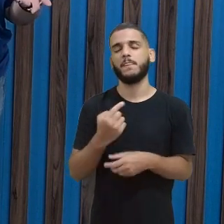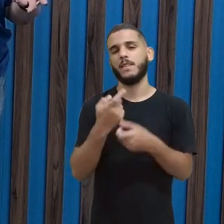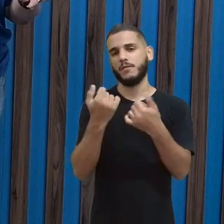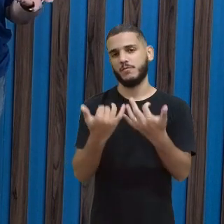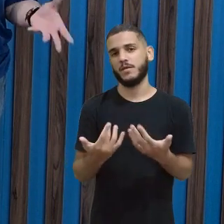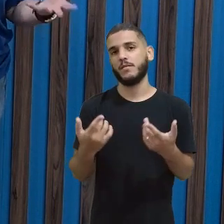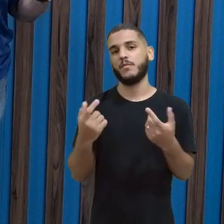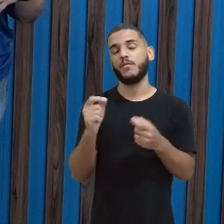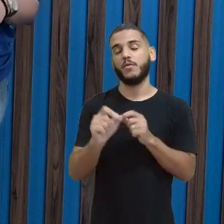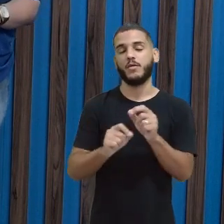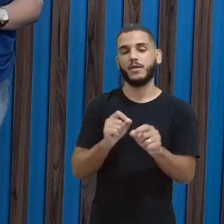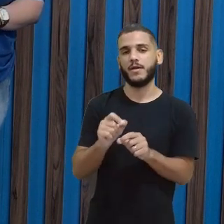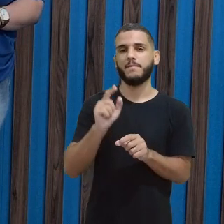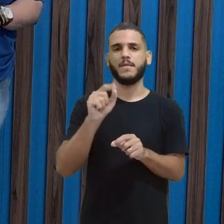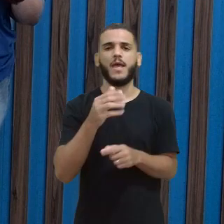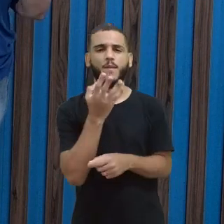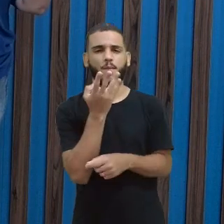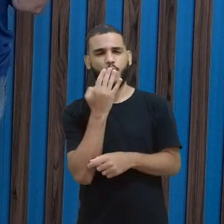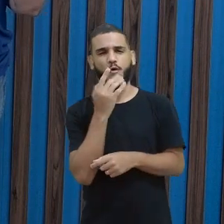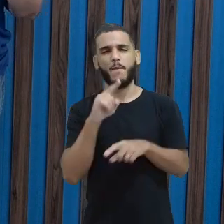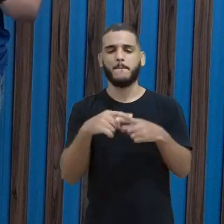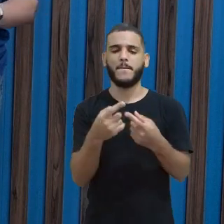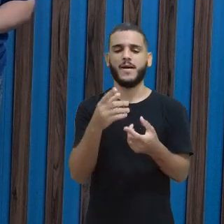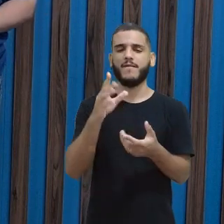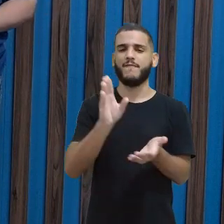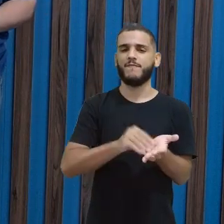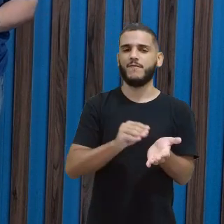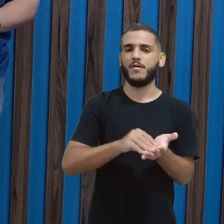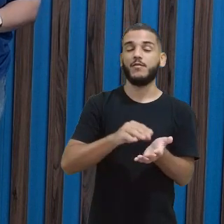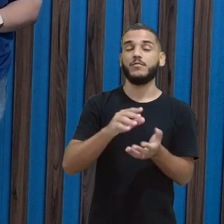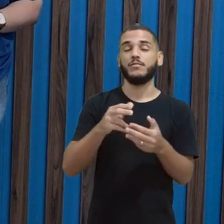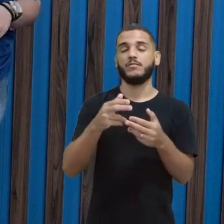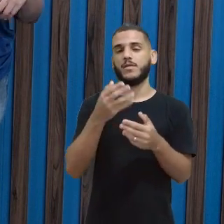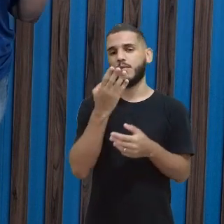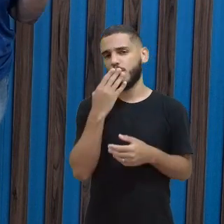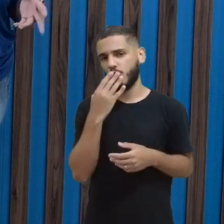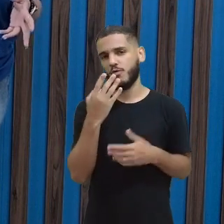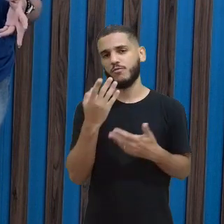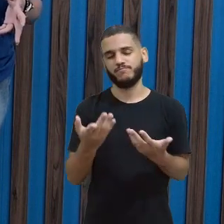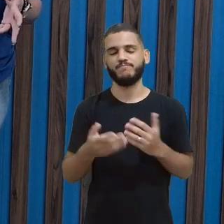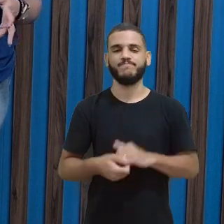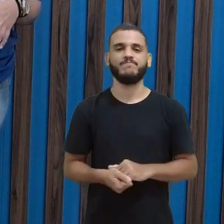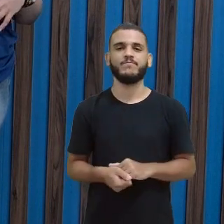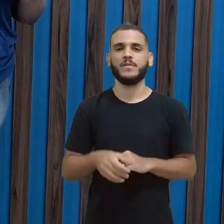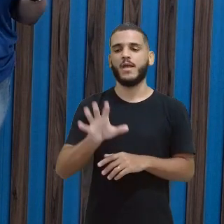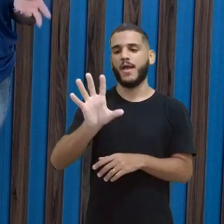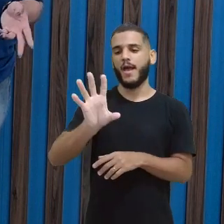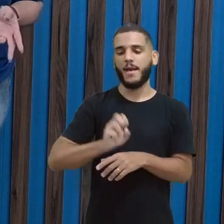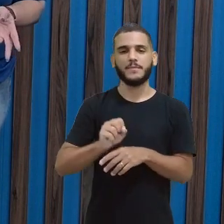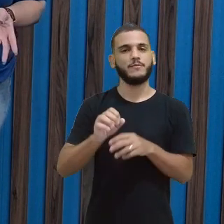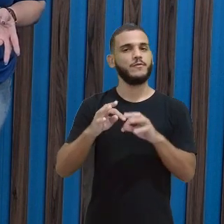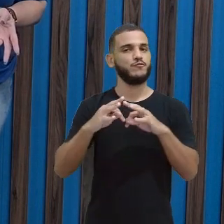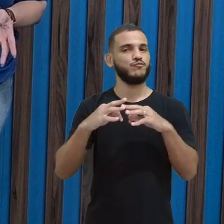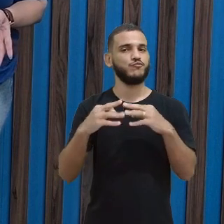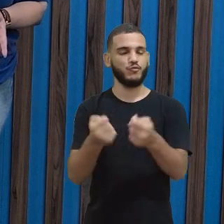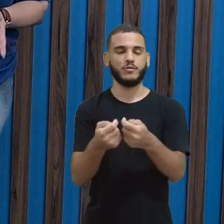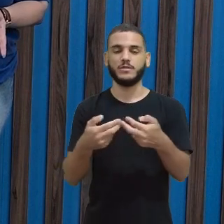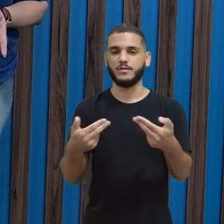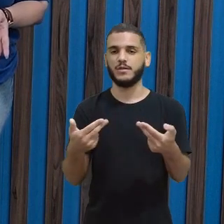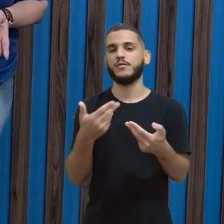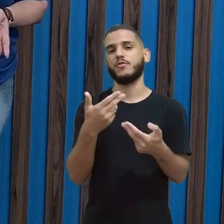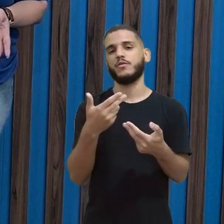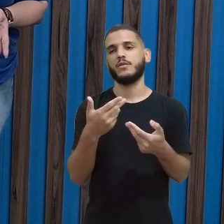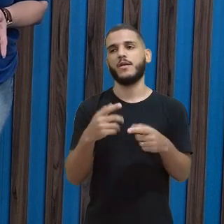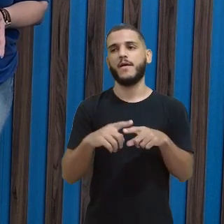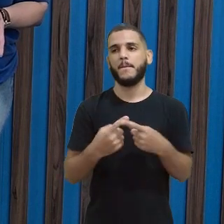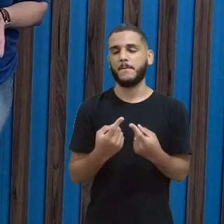cor, mas na verdade é a ausência de cor, né? Absorveu todas as cores ali e não reflete e nem refrata, tá certo?